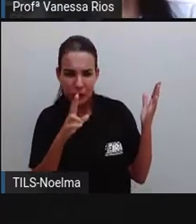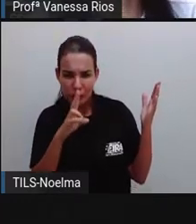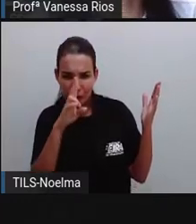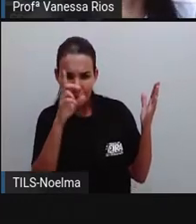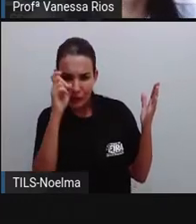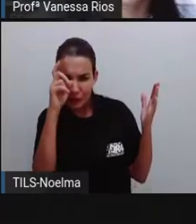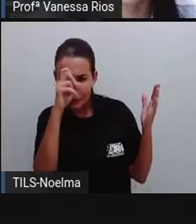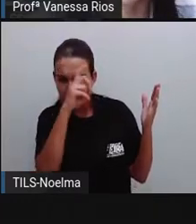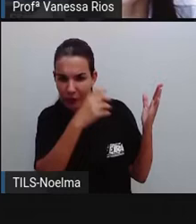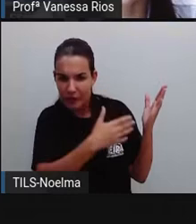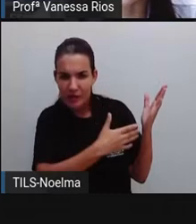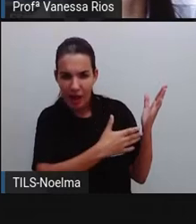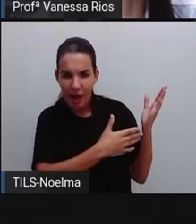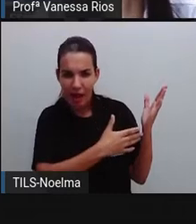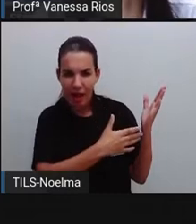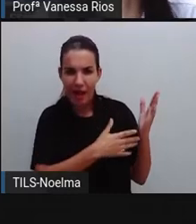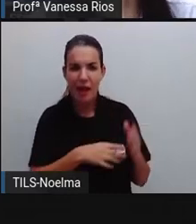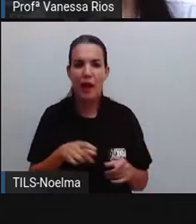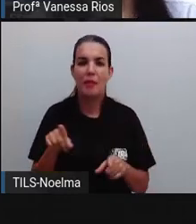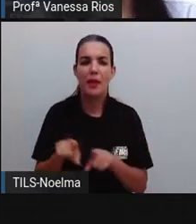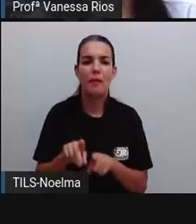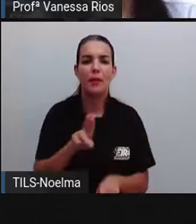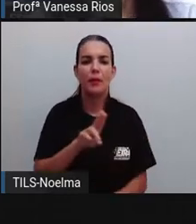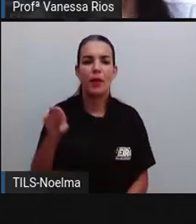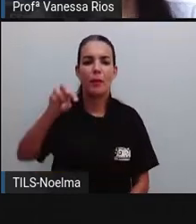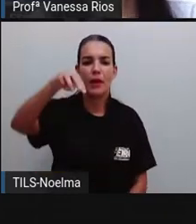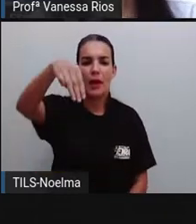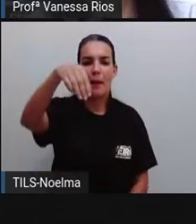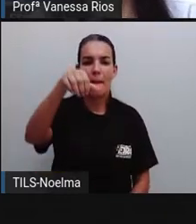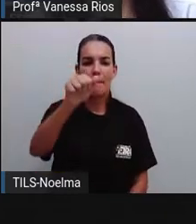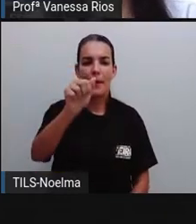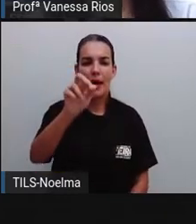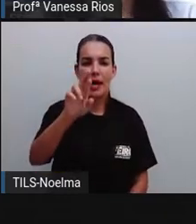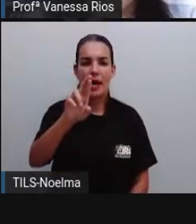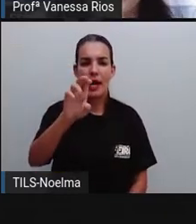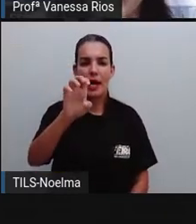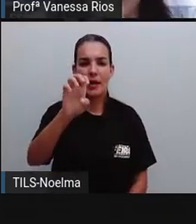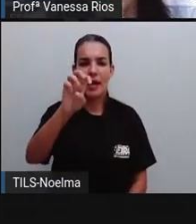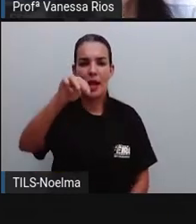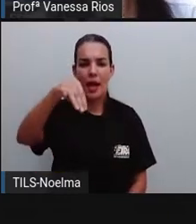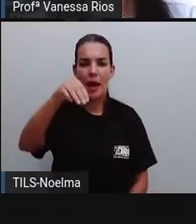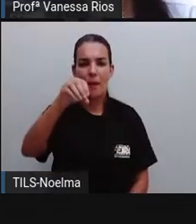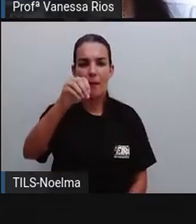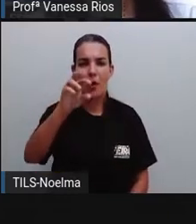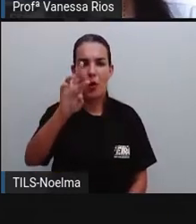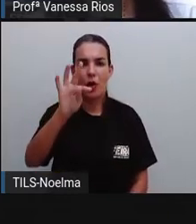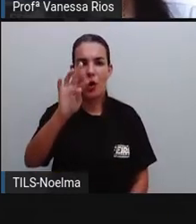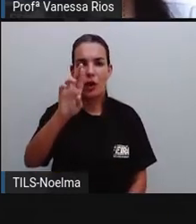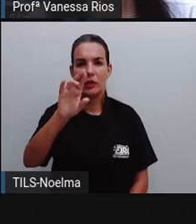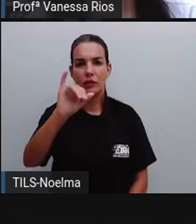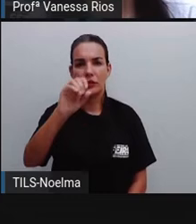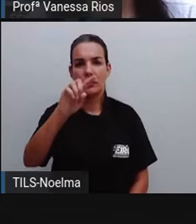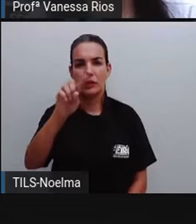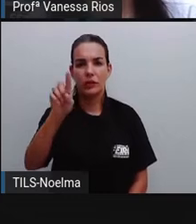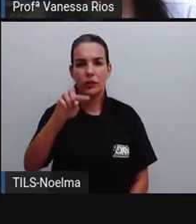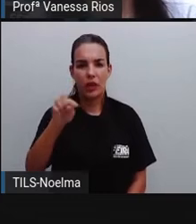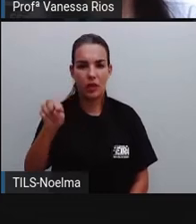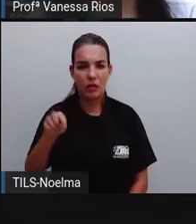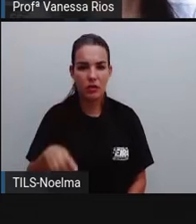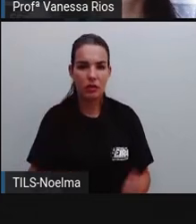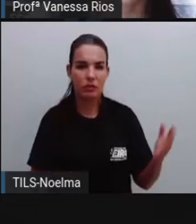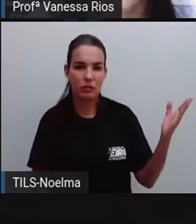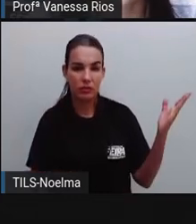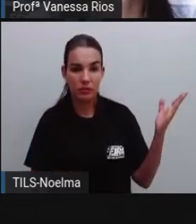como já é mais conhecida, energia eólica ou energia hidrelétrica. Mas é também interessante observar como existe a